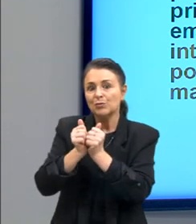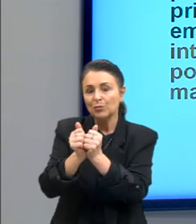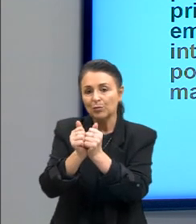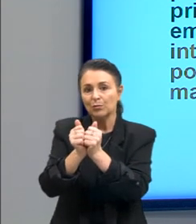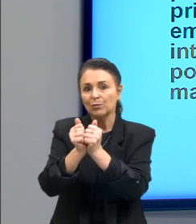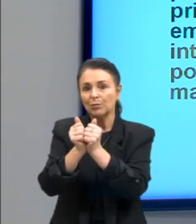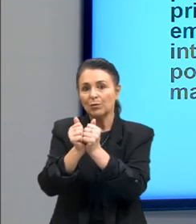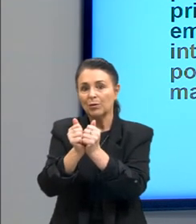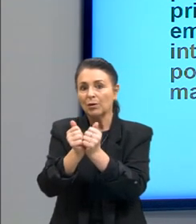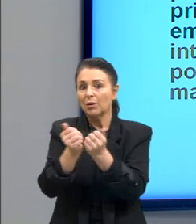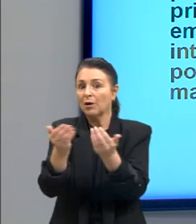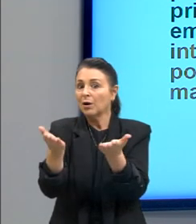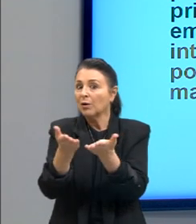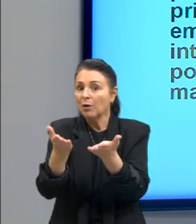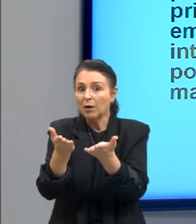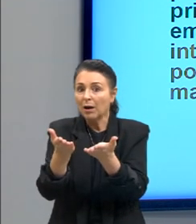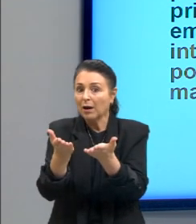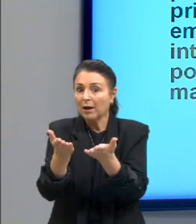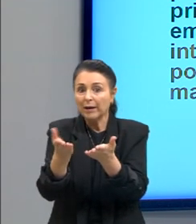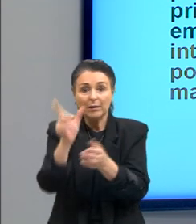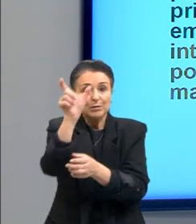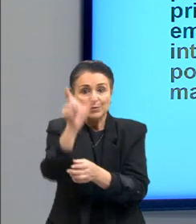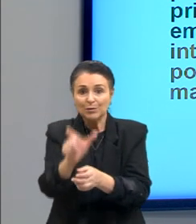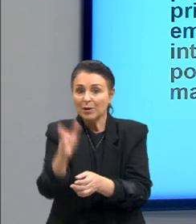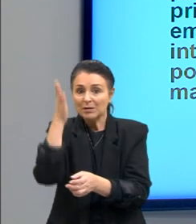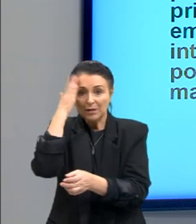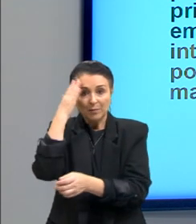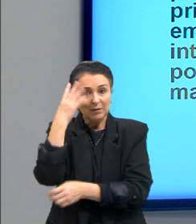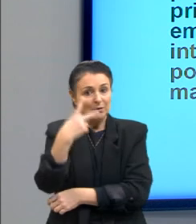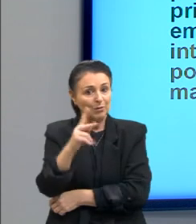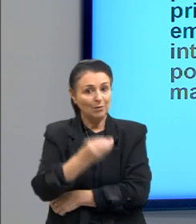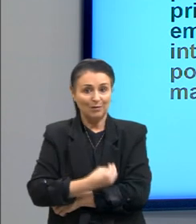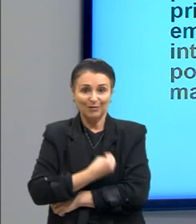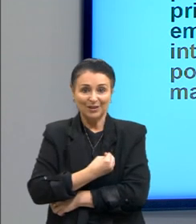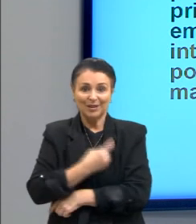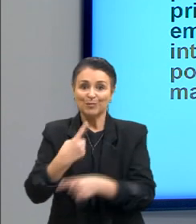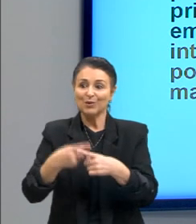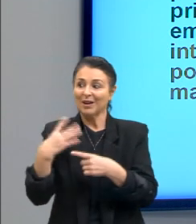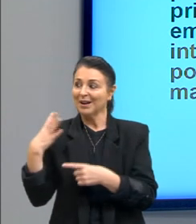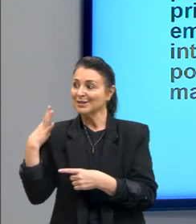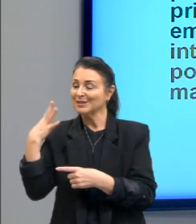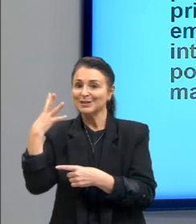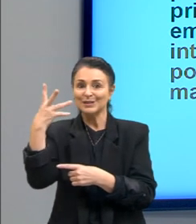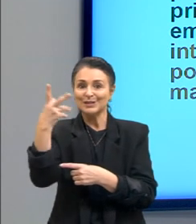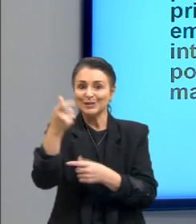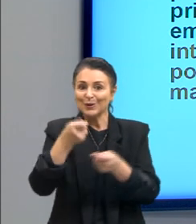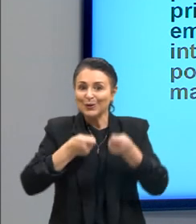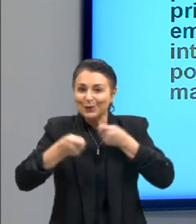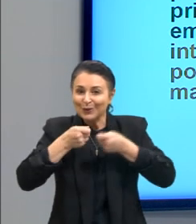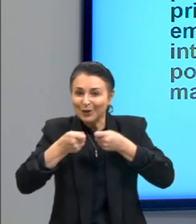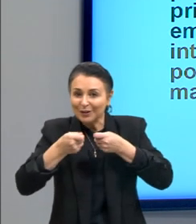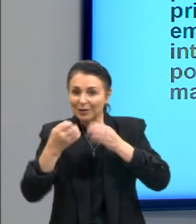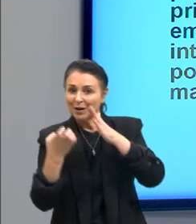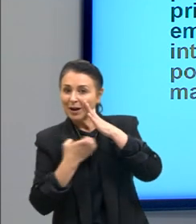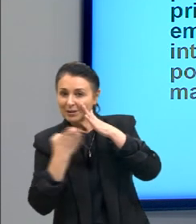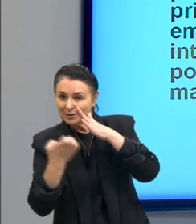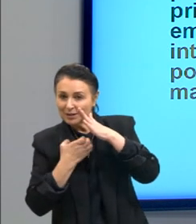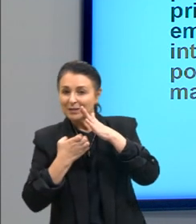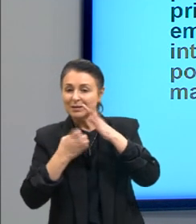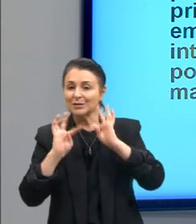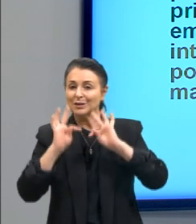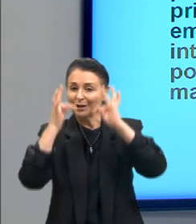invasão da privacidade de usuários em virtude do controle de dados efetuado por empresas de tecnologia